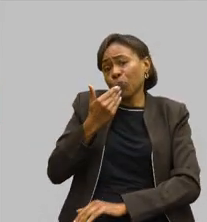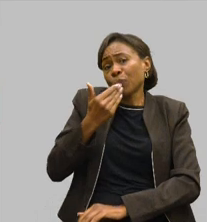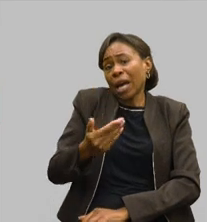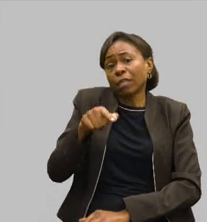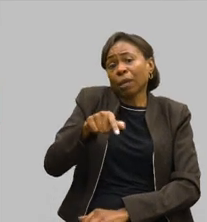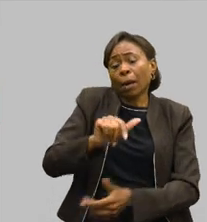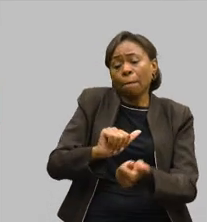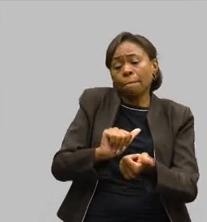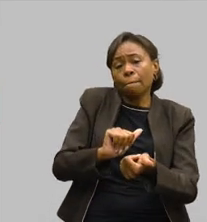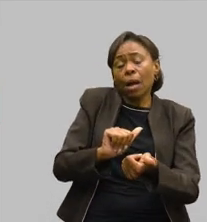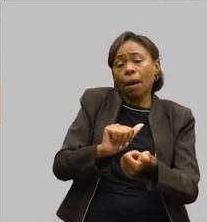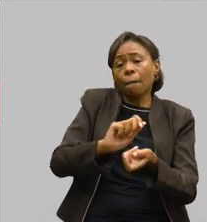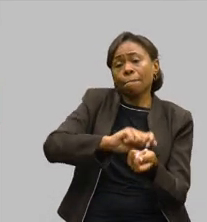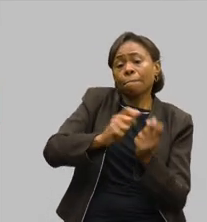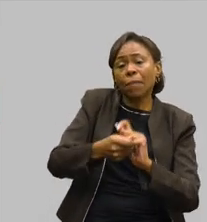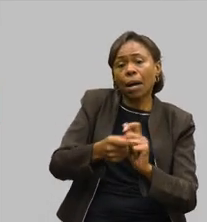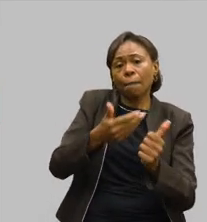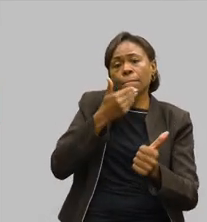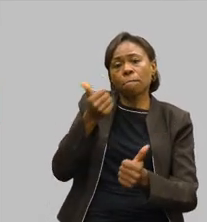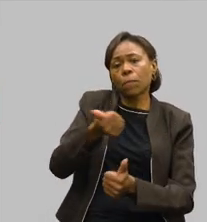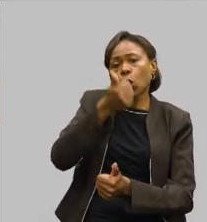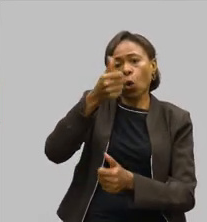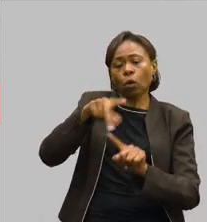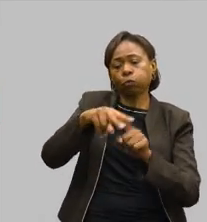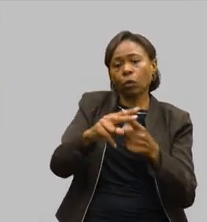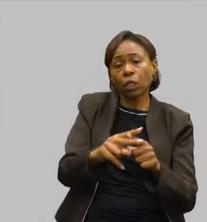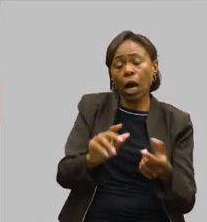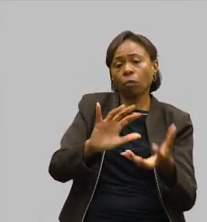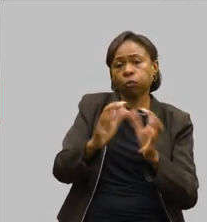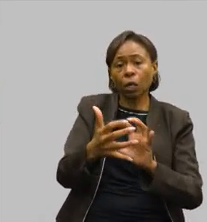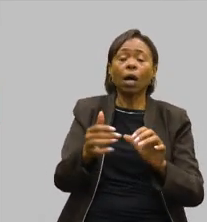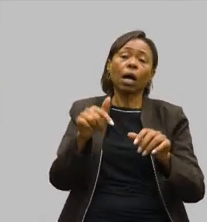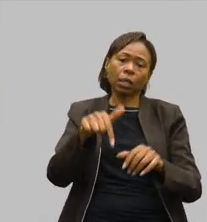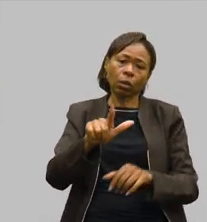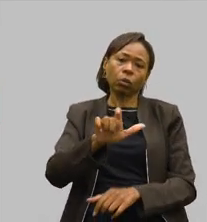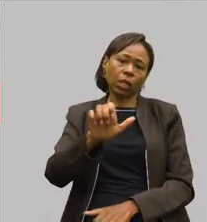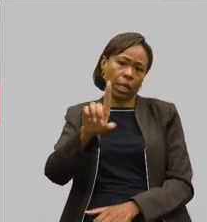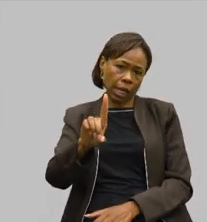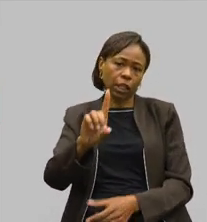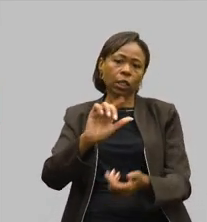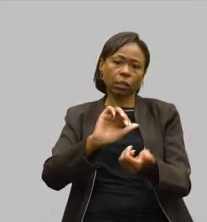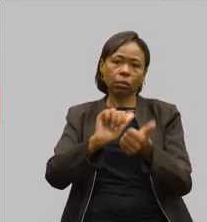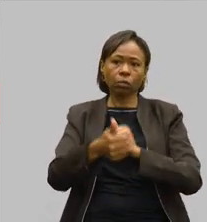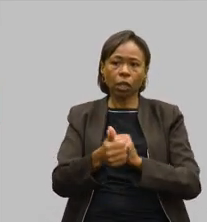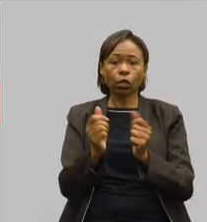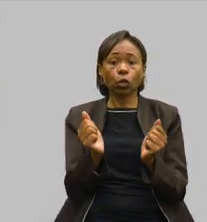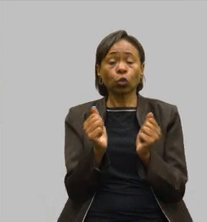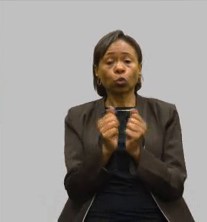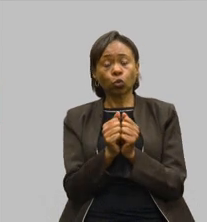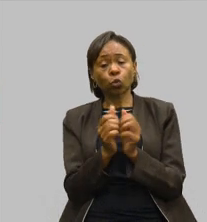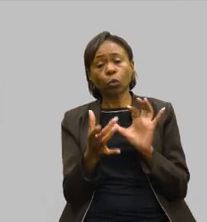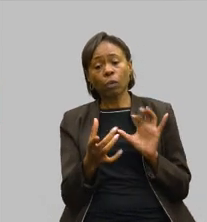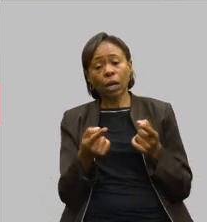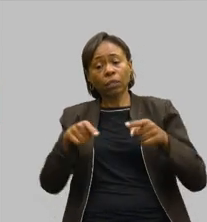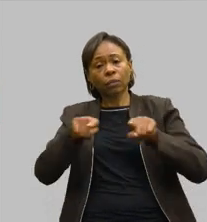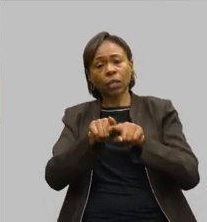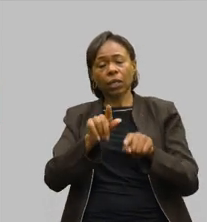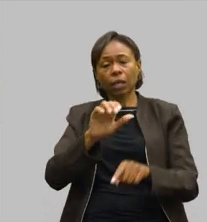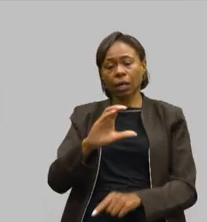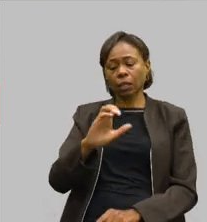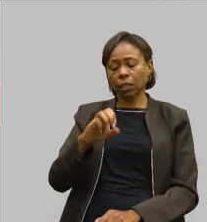melhoria, e aí o Esporte LED vem justamente agora vindo em conjunto com a CEMIG para poder trazer